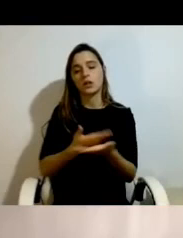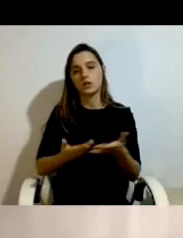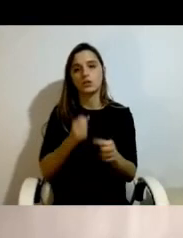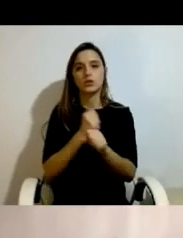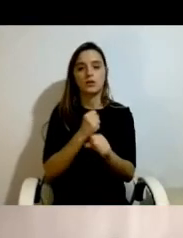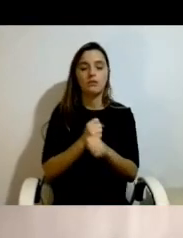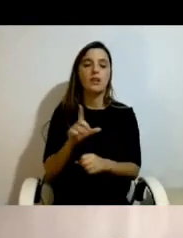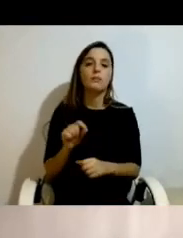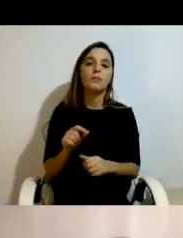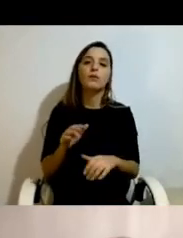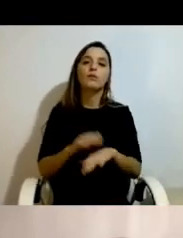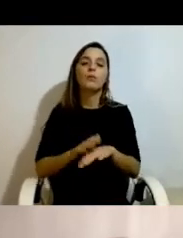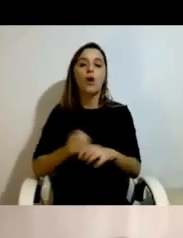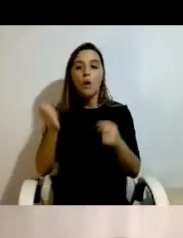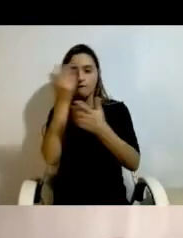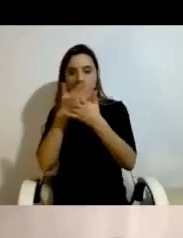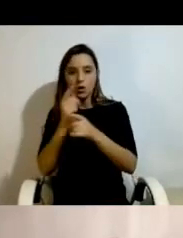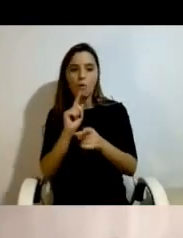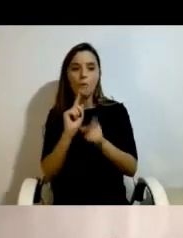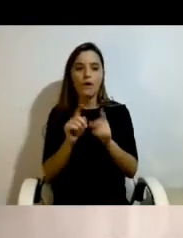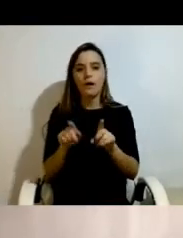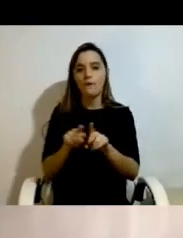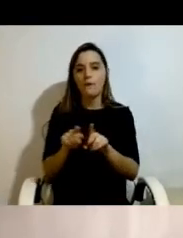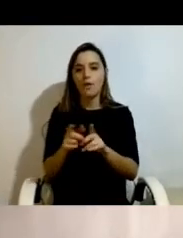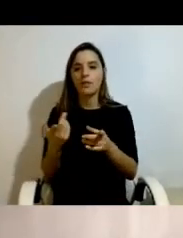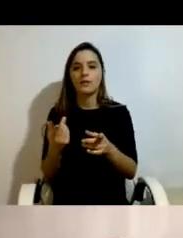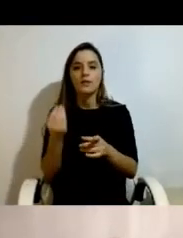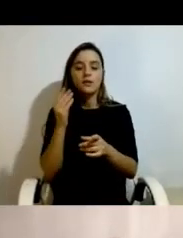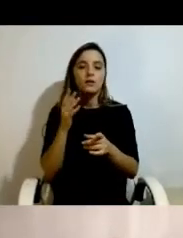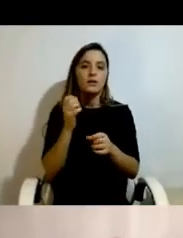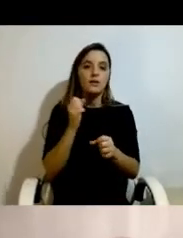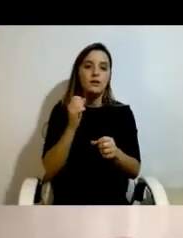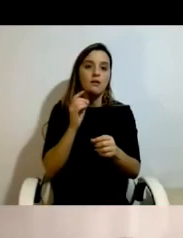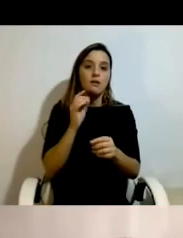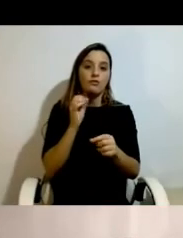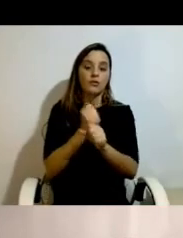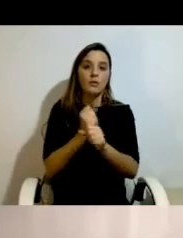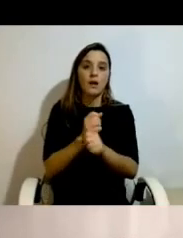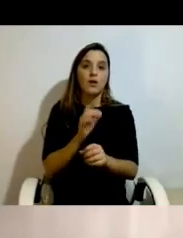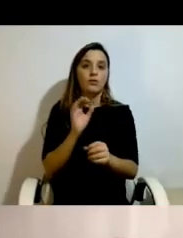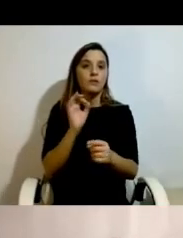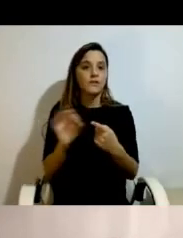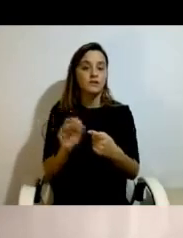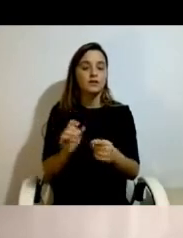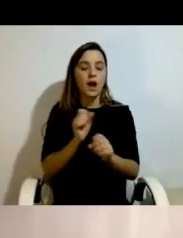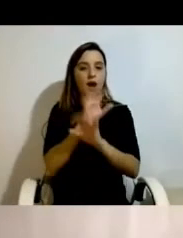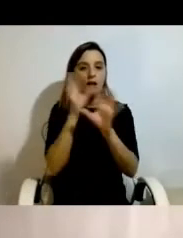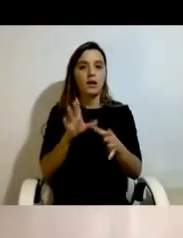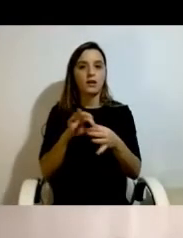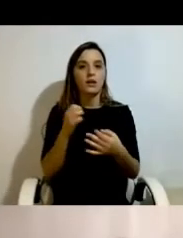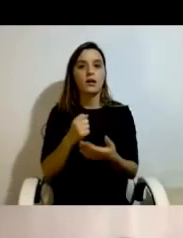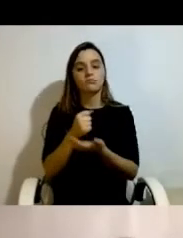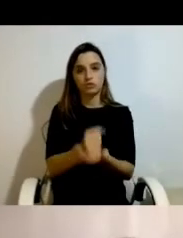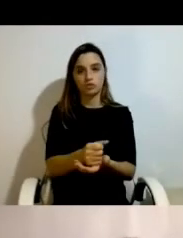confusão face ao papel das APs, a falta de empatia mesmo e mesmo da agressividade por parte de algumas participantes na